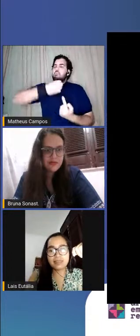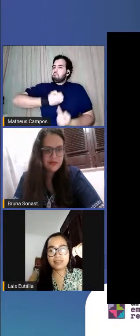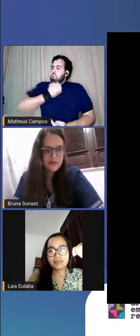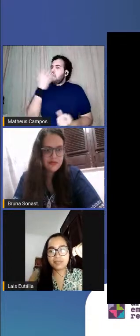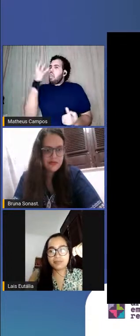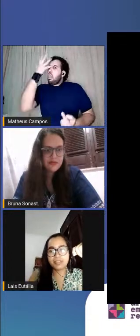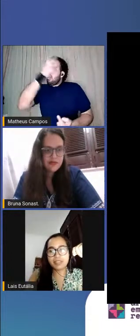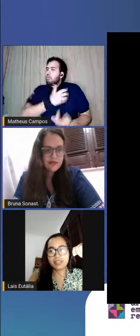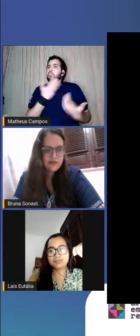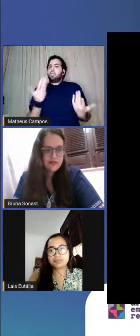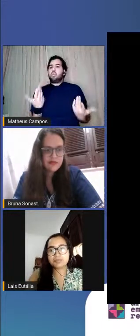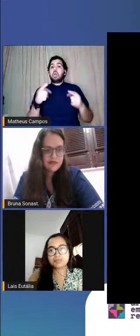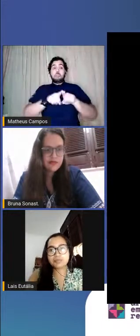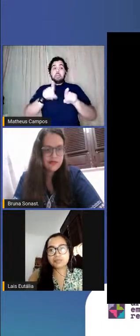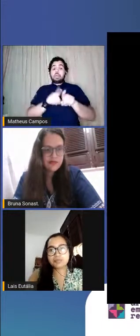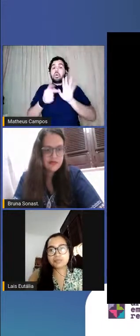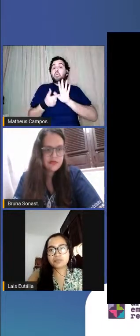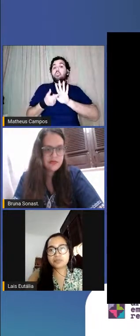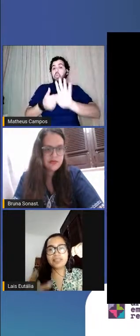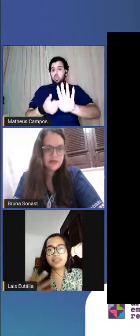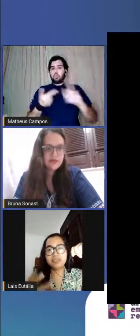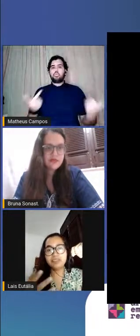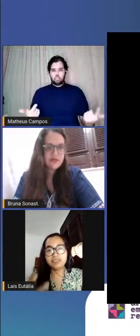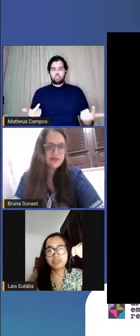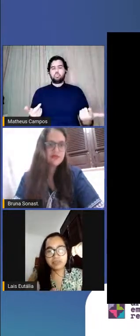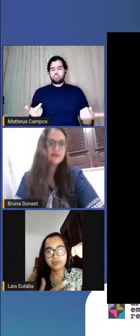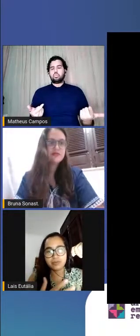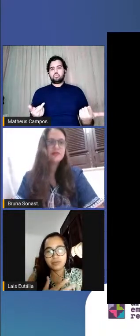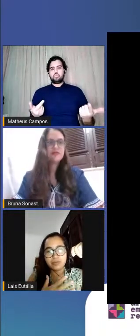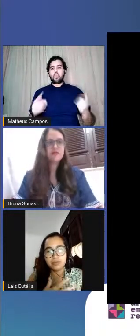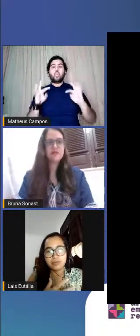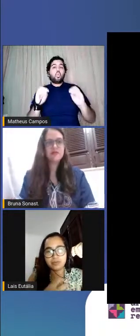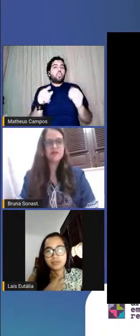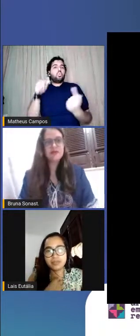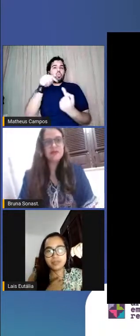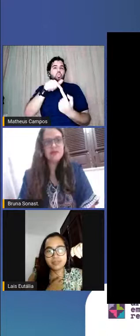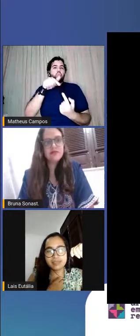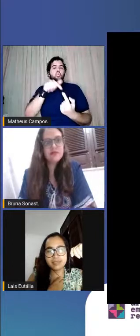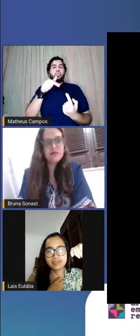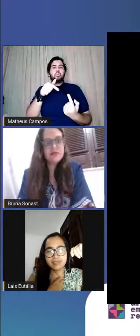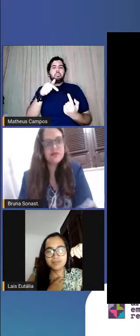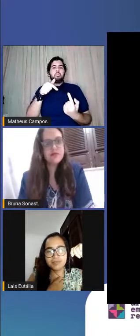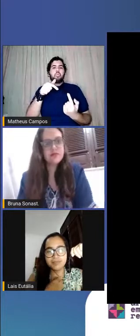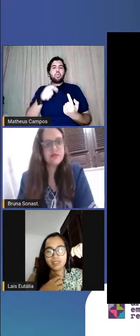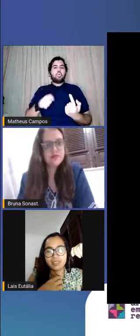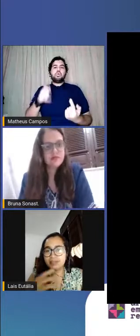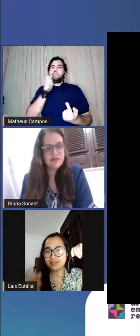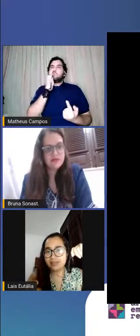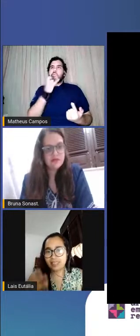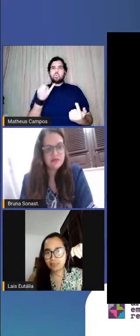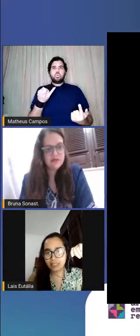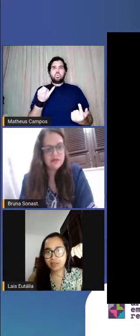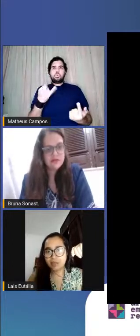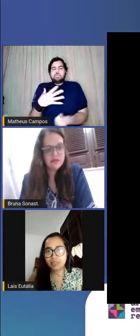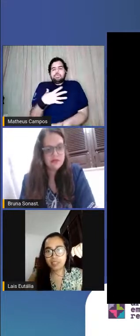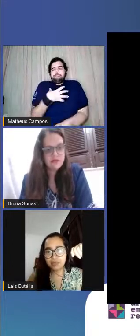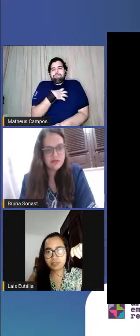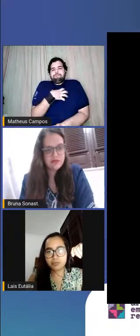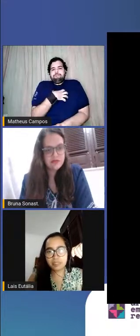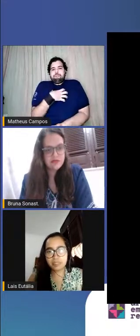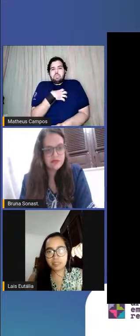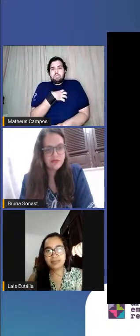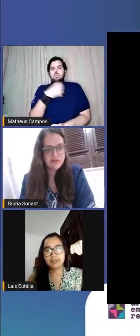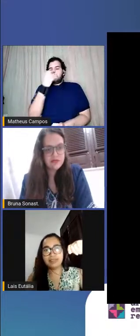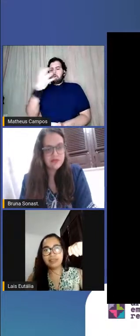que retrata também essa questão intimista do sentir-se, de ser apontado como